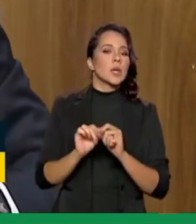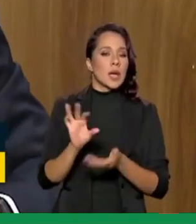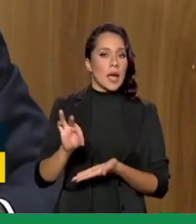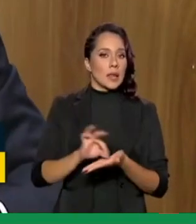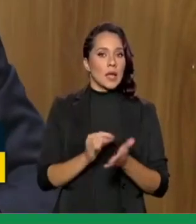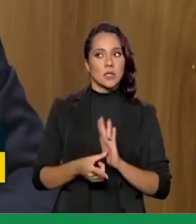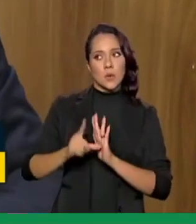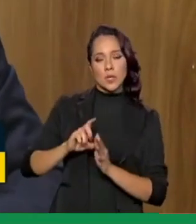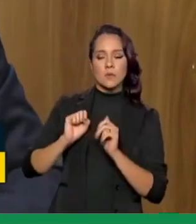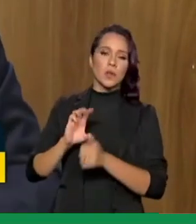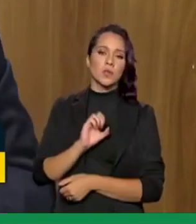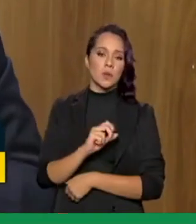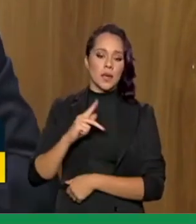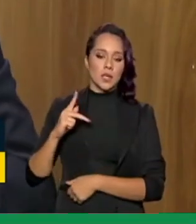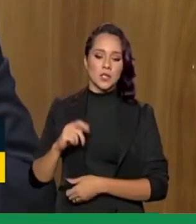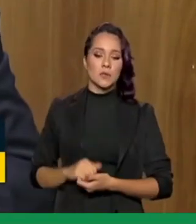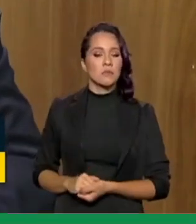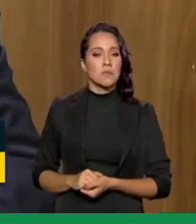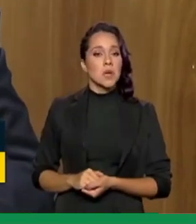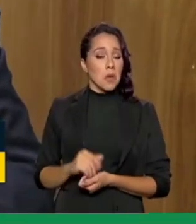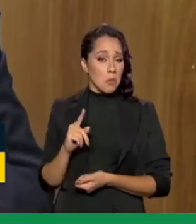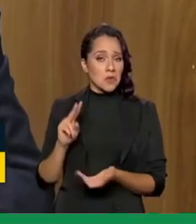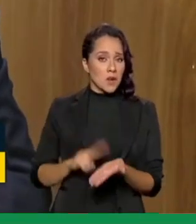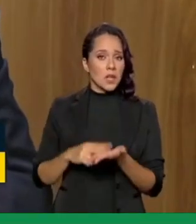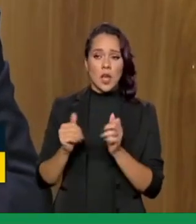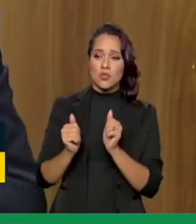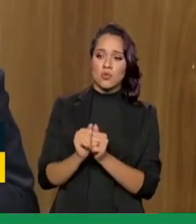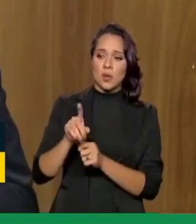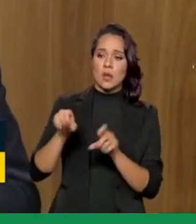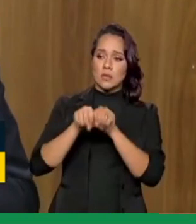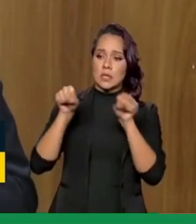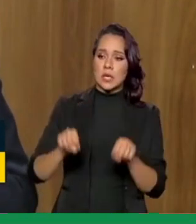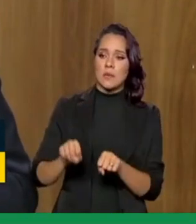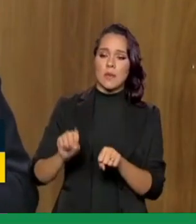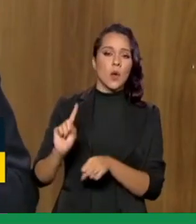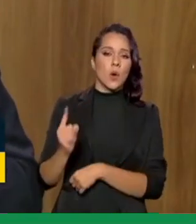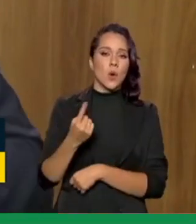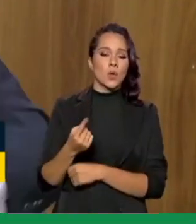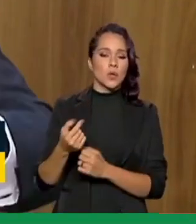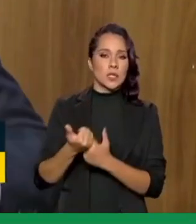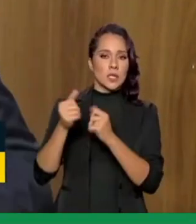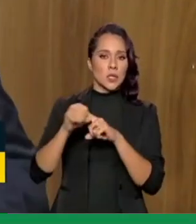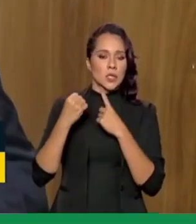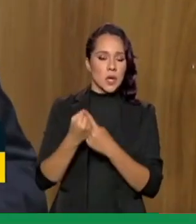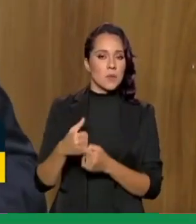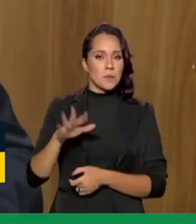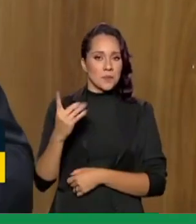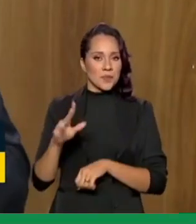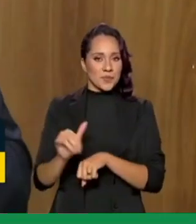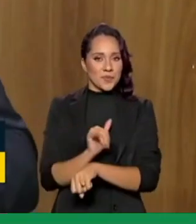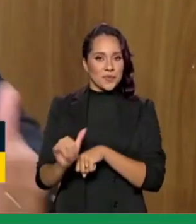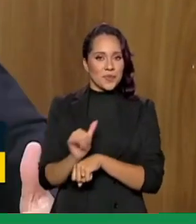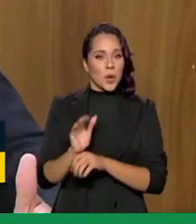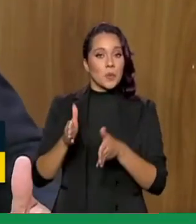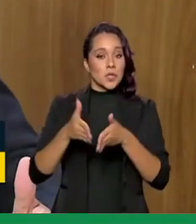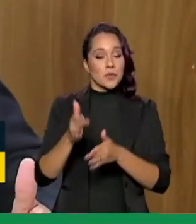-cadastro no aplicativo e validá-lo junto à rede do sistema único de assistência social essa é mais uma ferramenta que